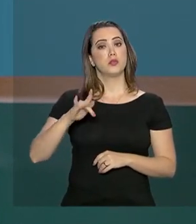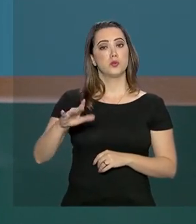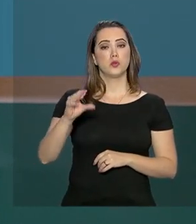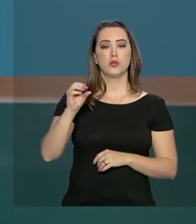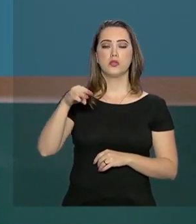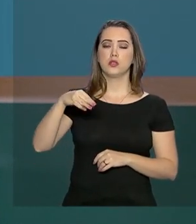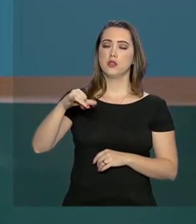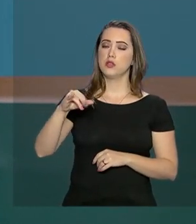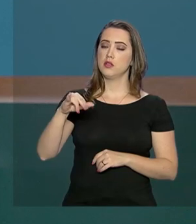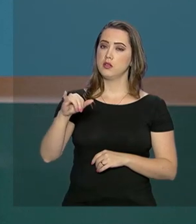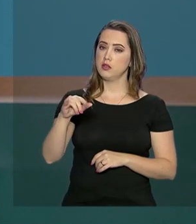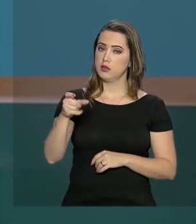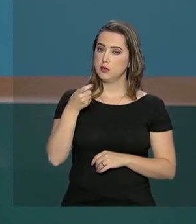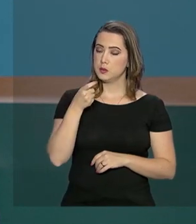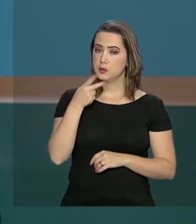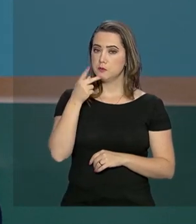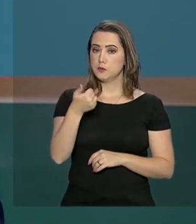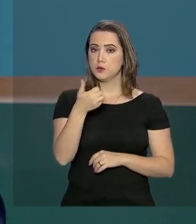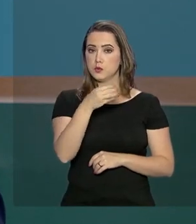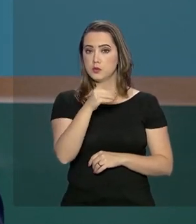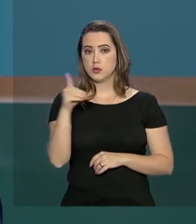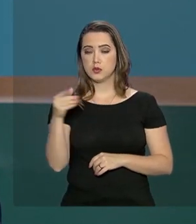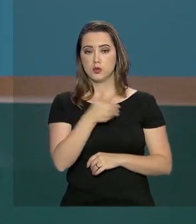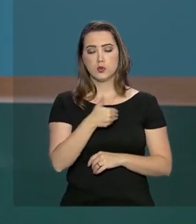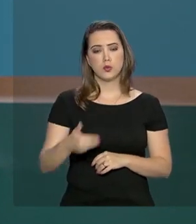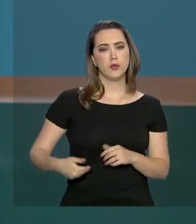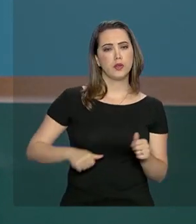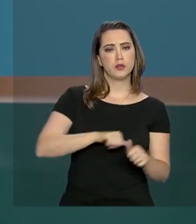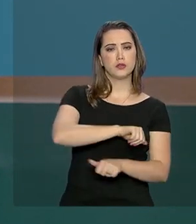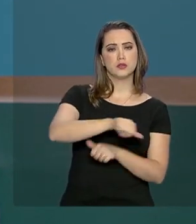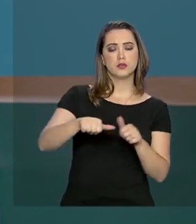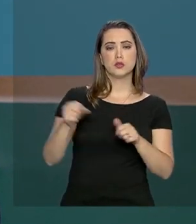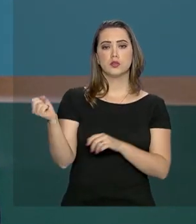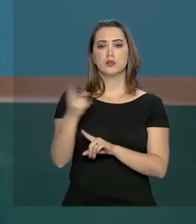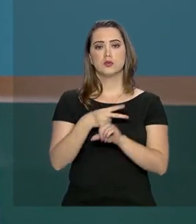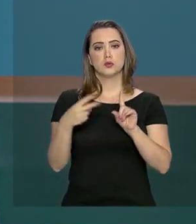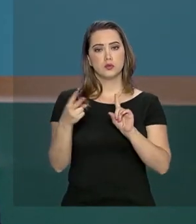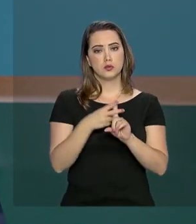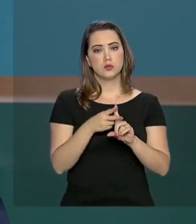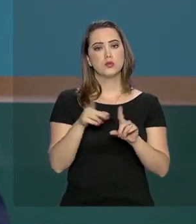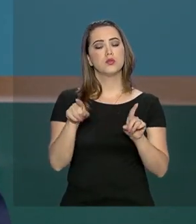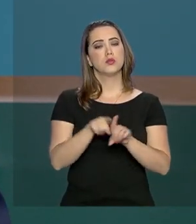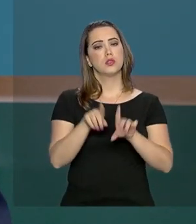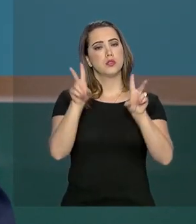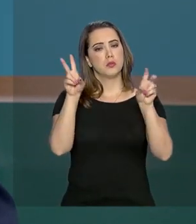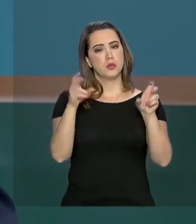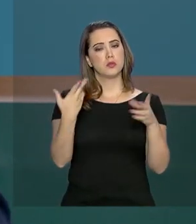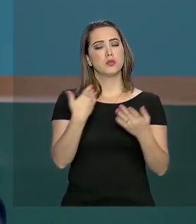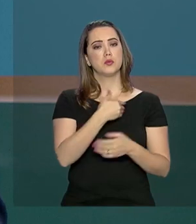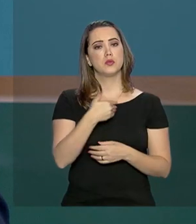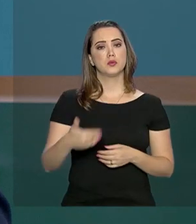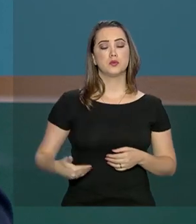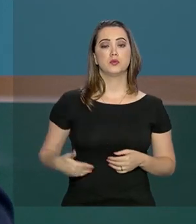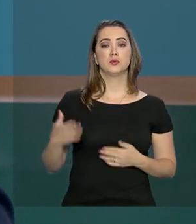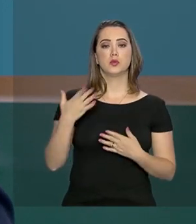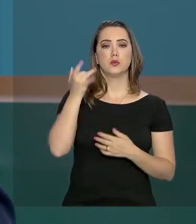Ele falou sobre os 100 dias de governo, a tramitação da nova Previdência no Congresso e sobre as ações do governo para facilitar